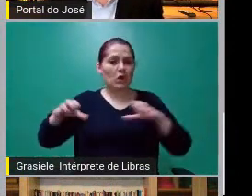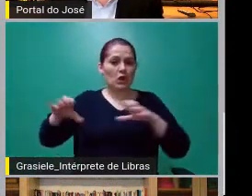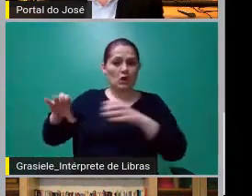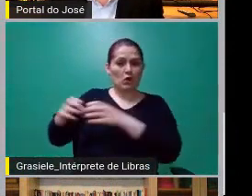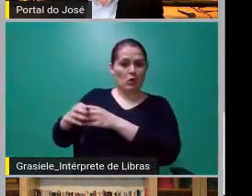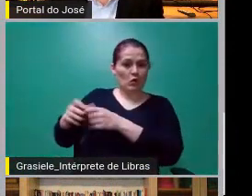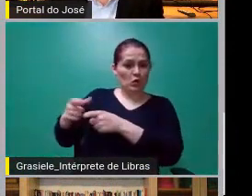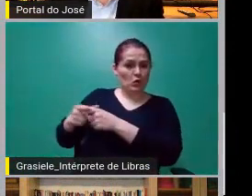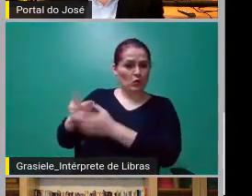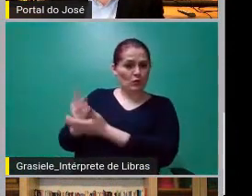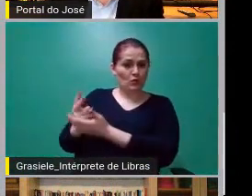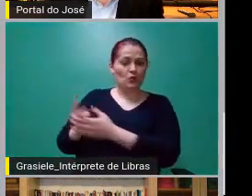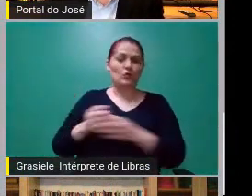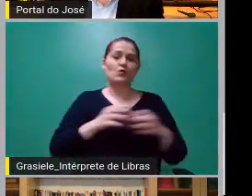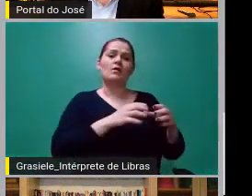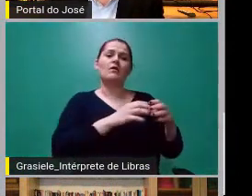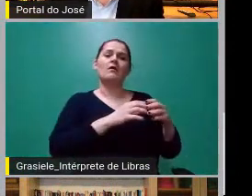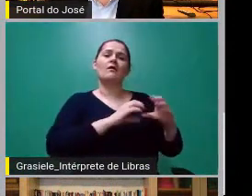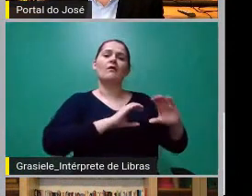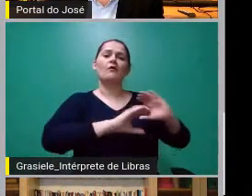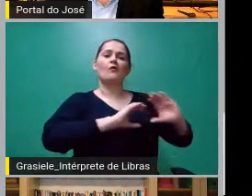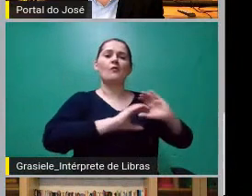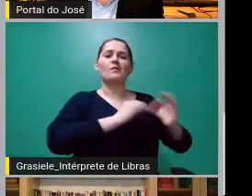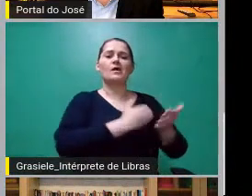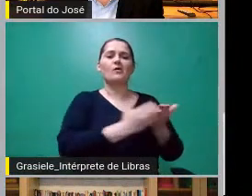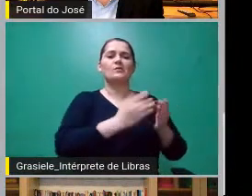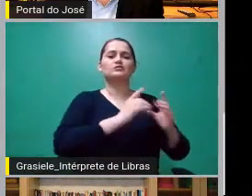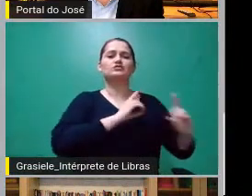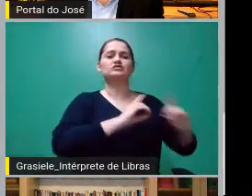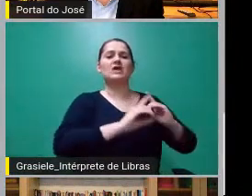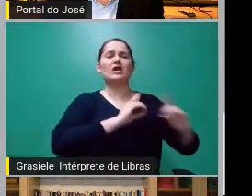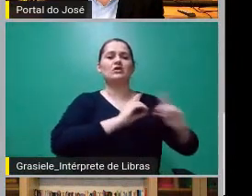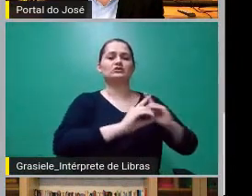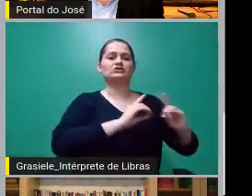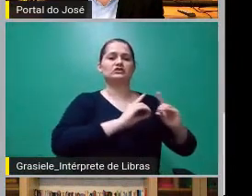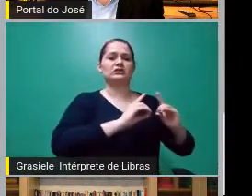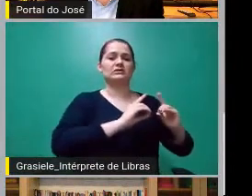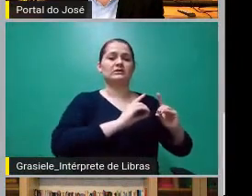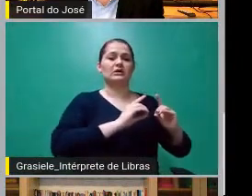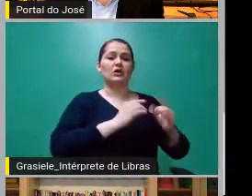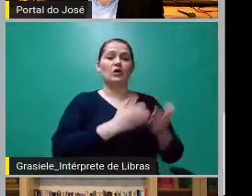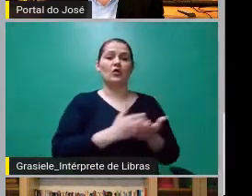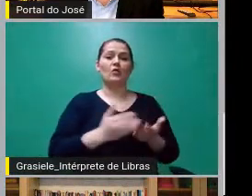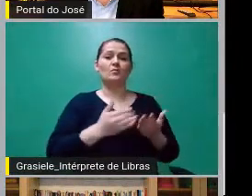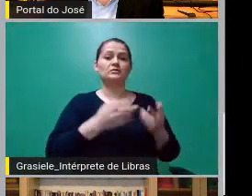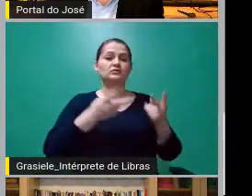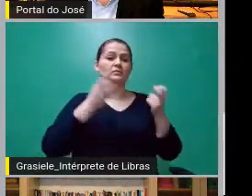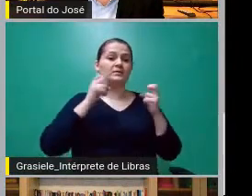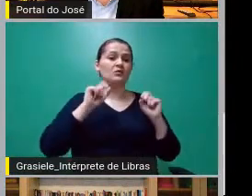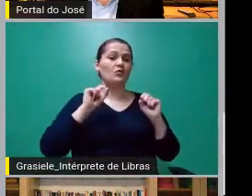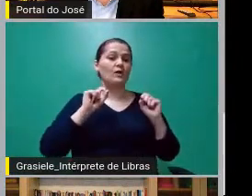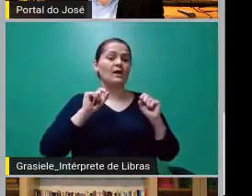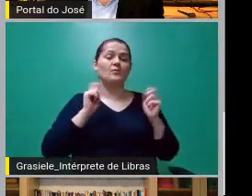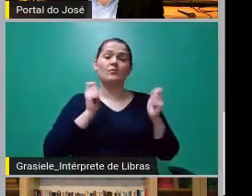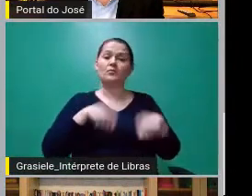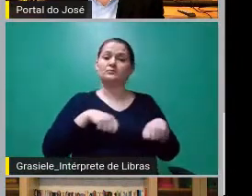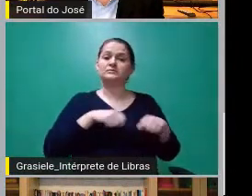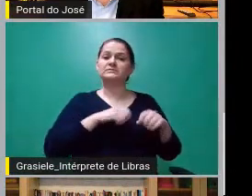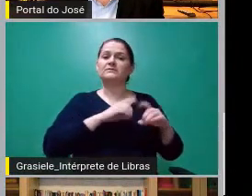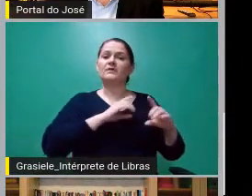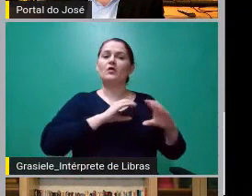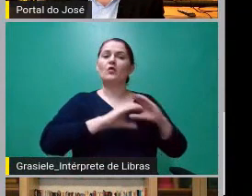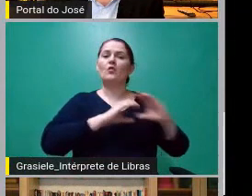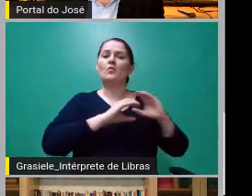dialógica e as fontes passaram a entender que elas poderiam se comunicar com a massa sem passar pelo